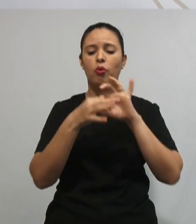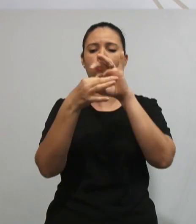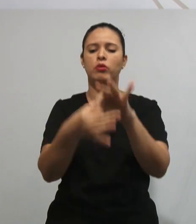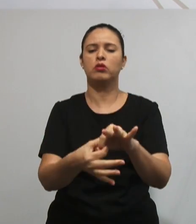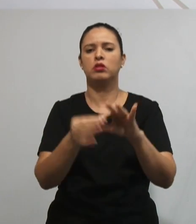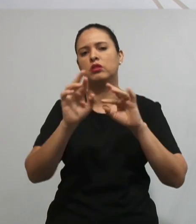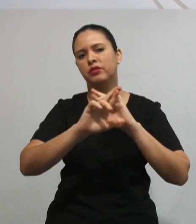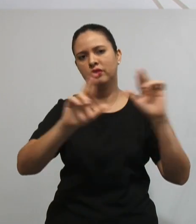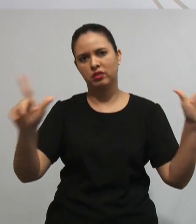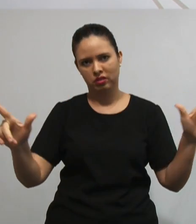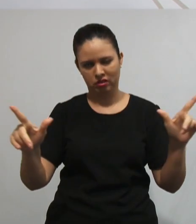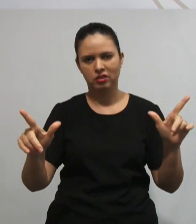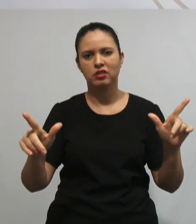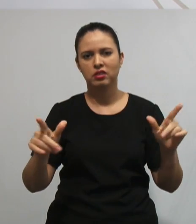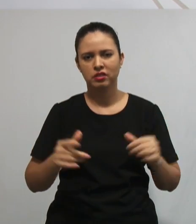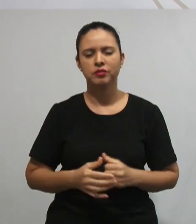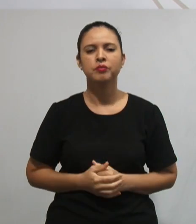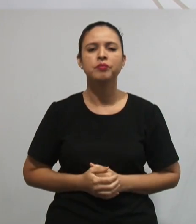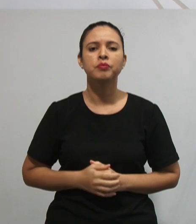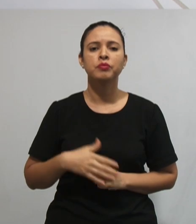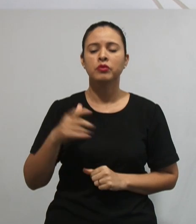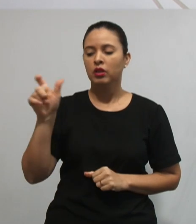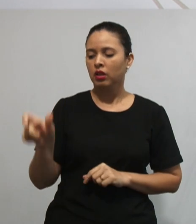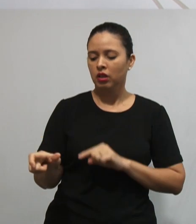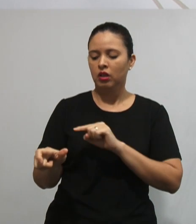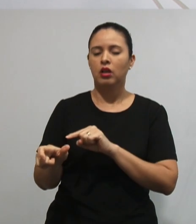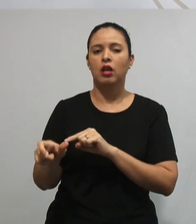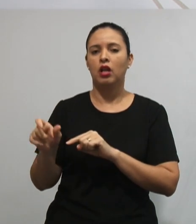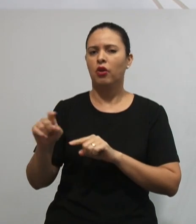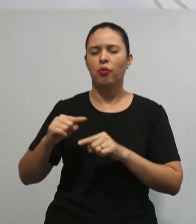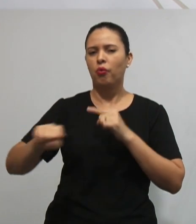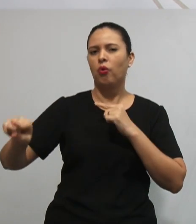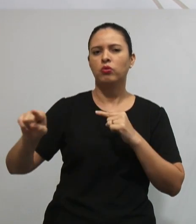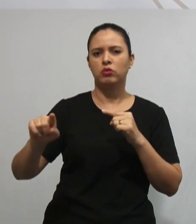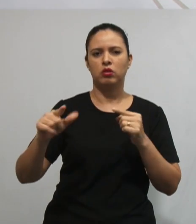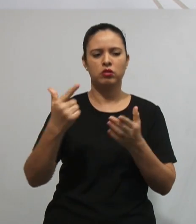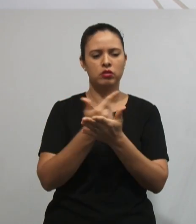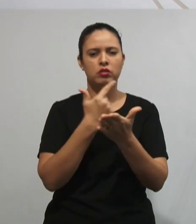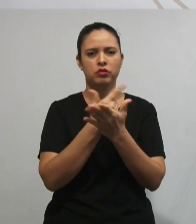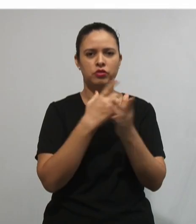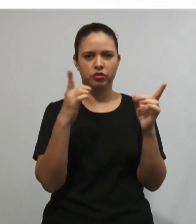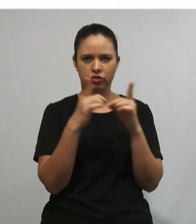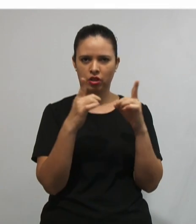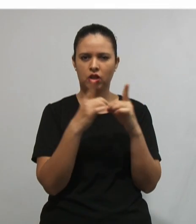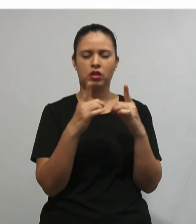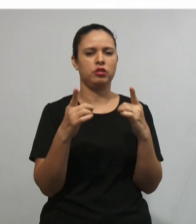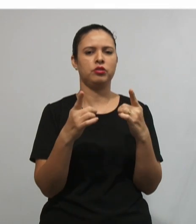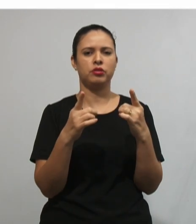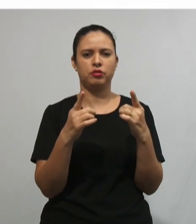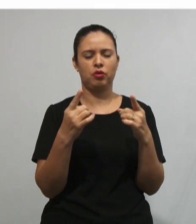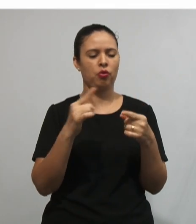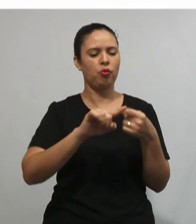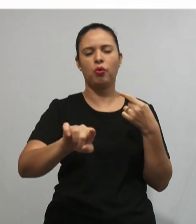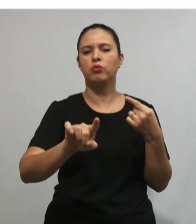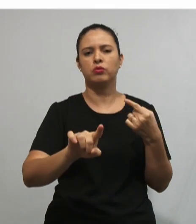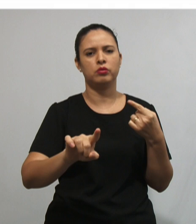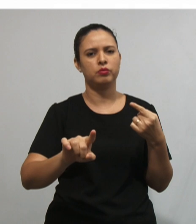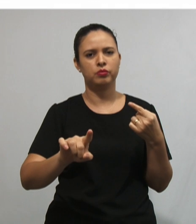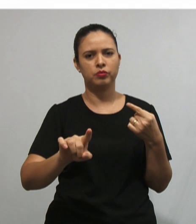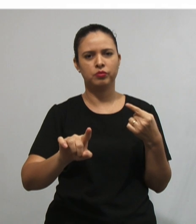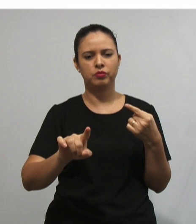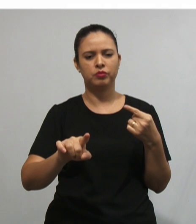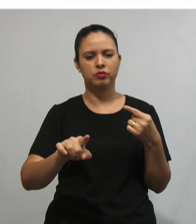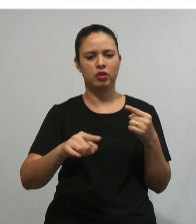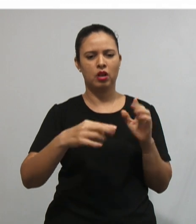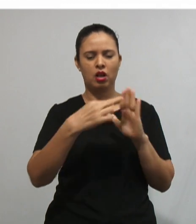ao meu grupo de crianças. Então, ele era contra os manuais, Aos livros didáticos. Então, por ser contra esses grandes manuais de